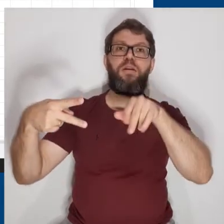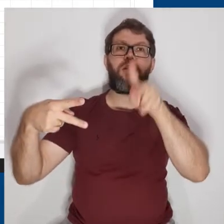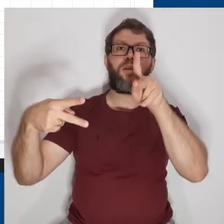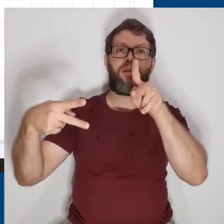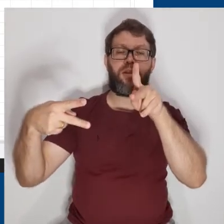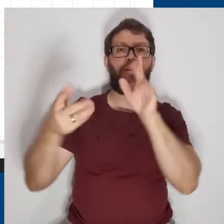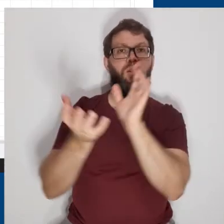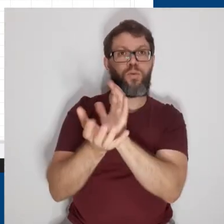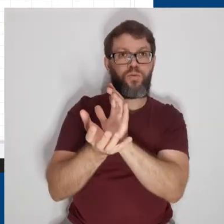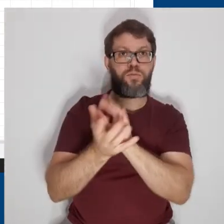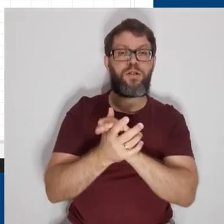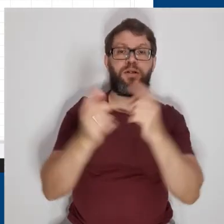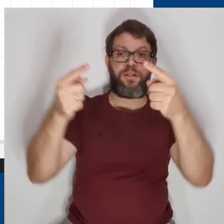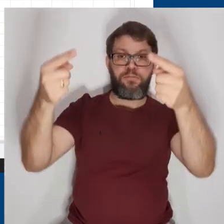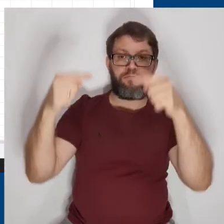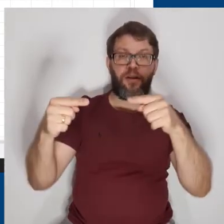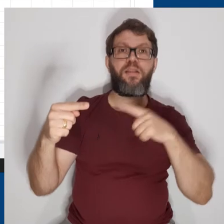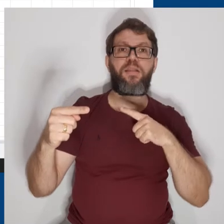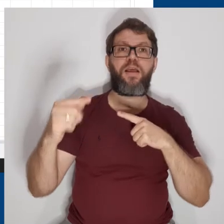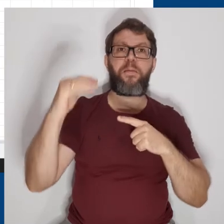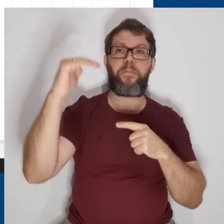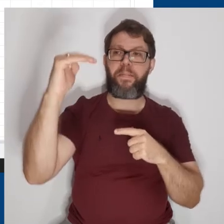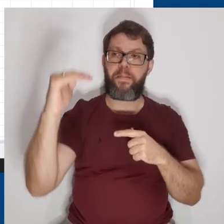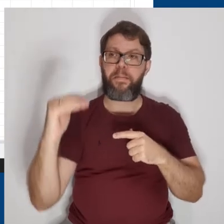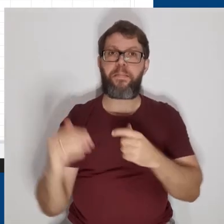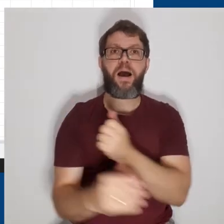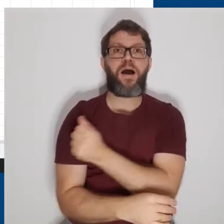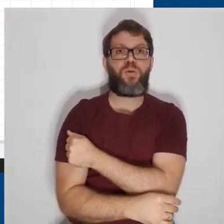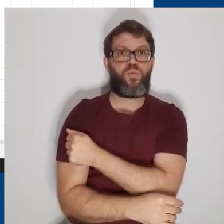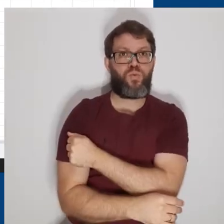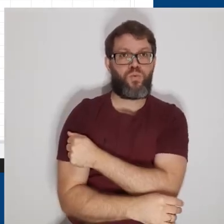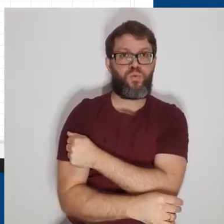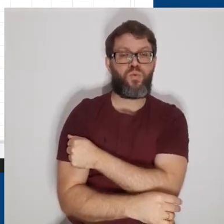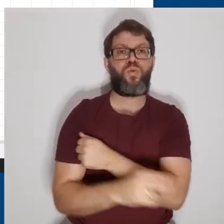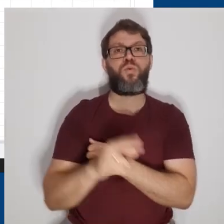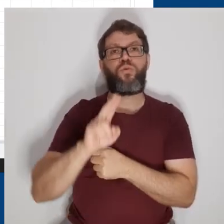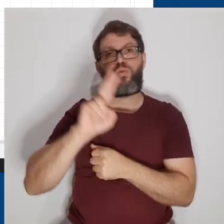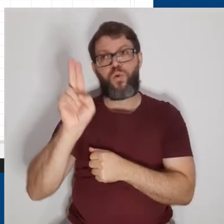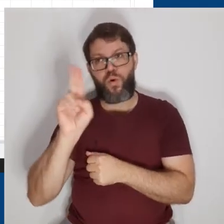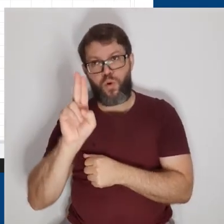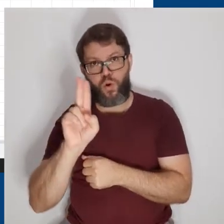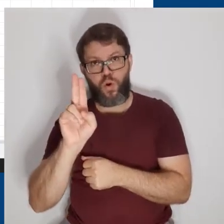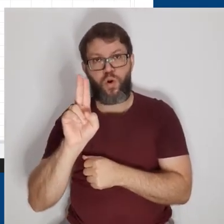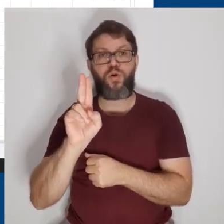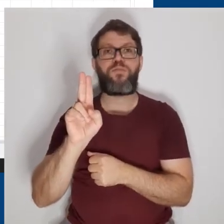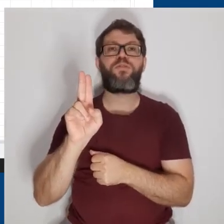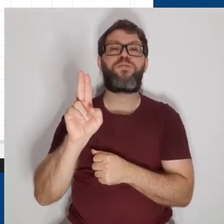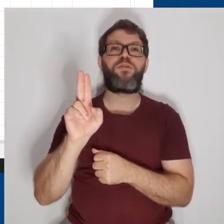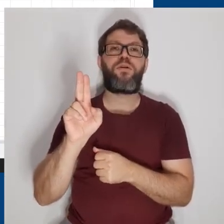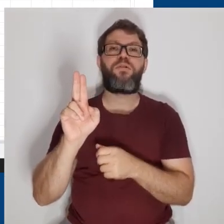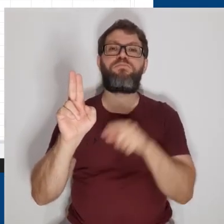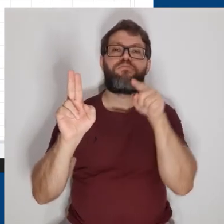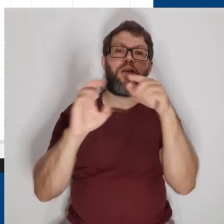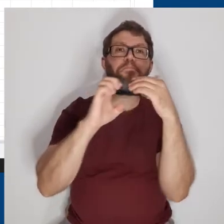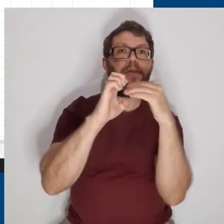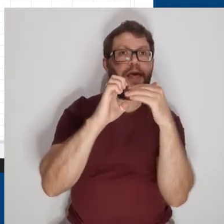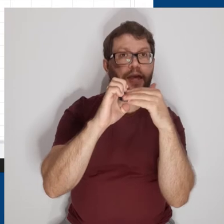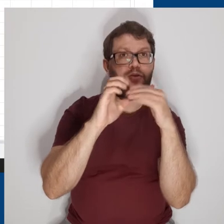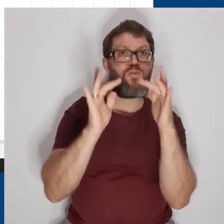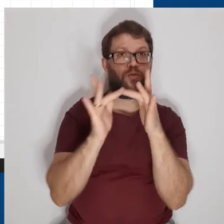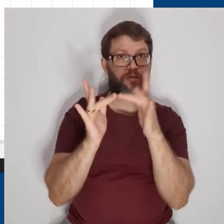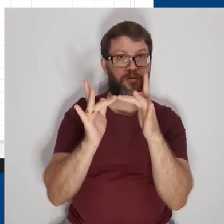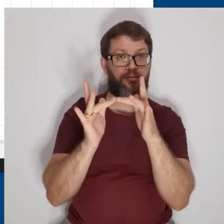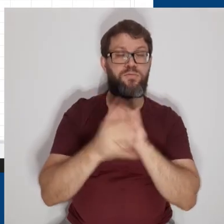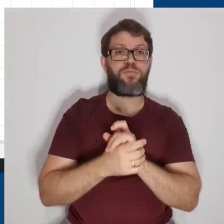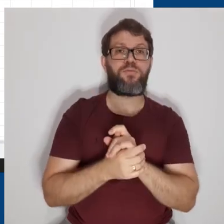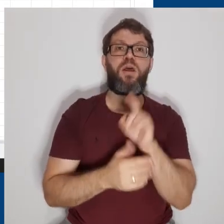turma. E, abaixo, temos a relação com os alunos, os seus sobrenomes, os nomes, o e-mail de